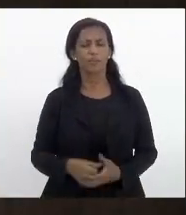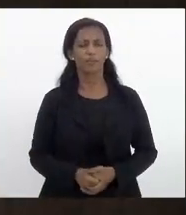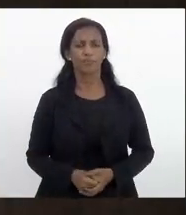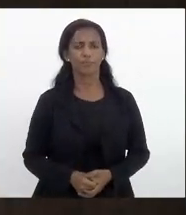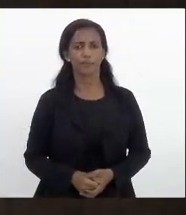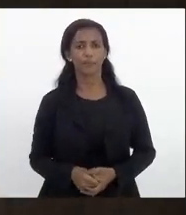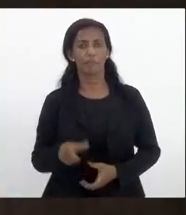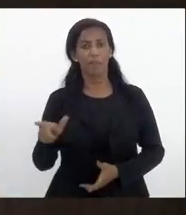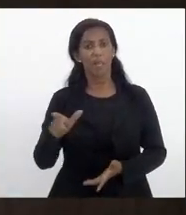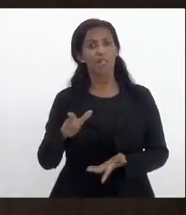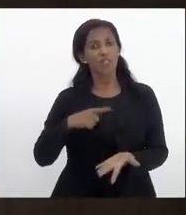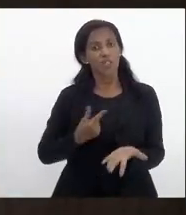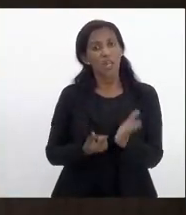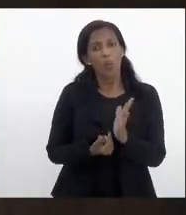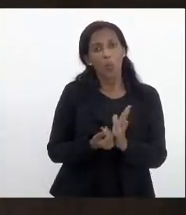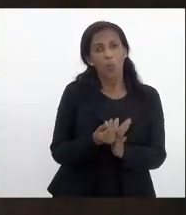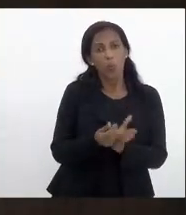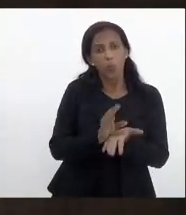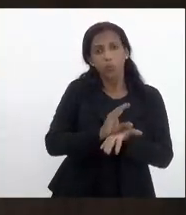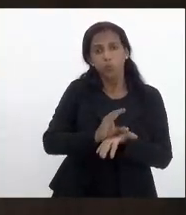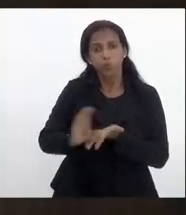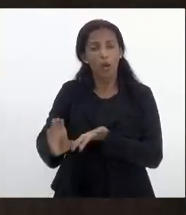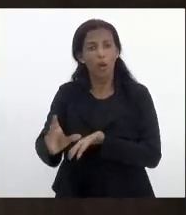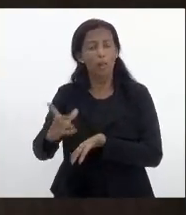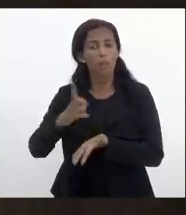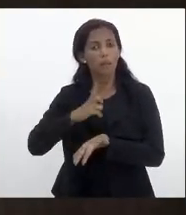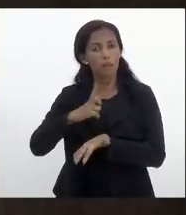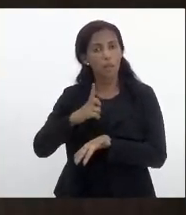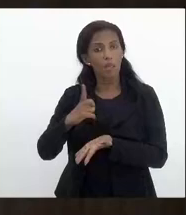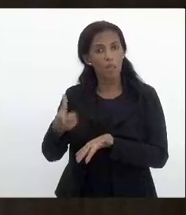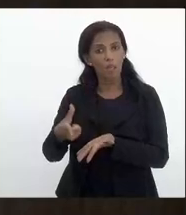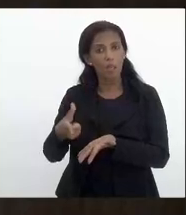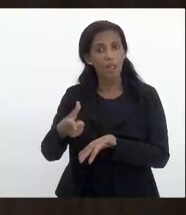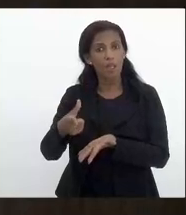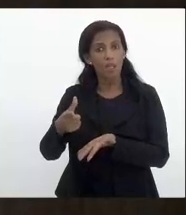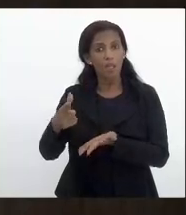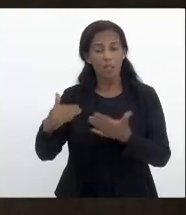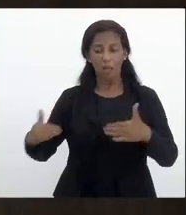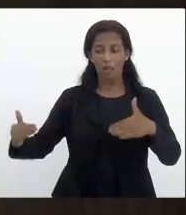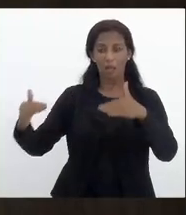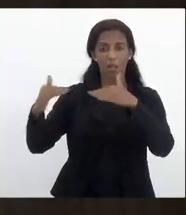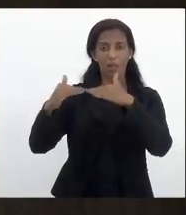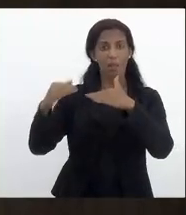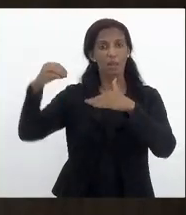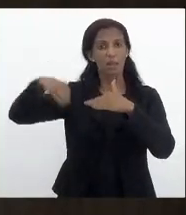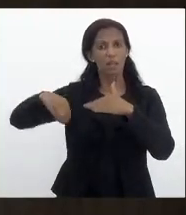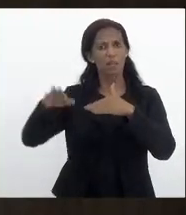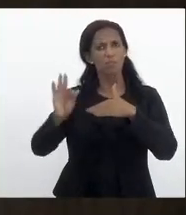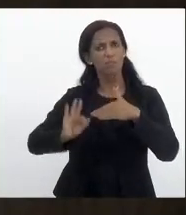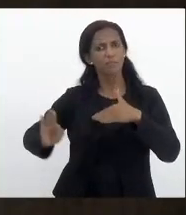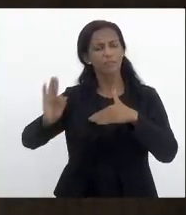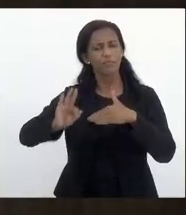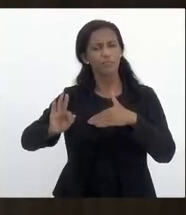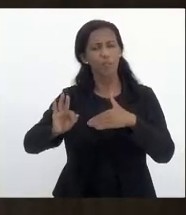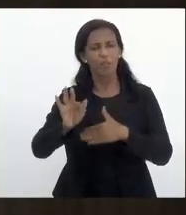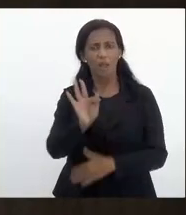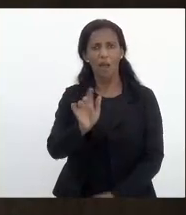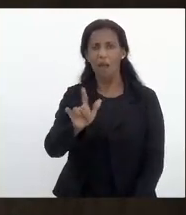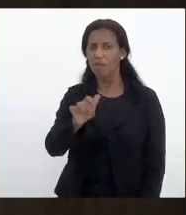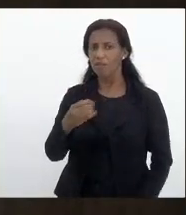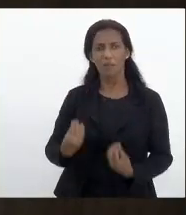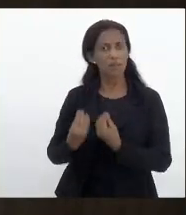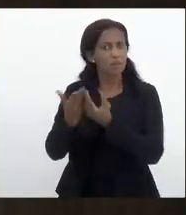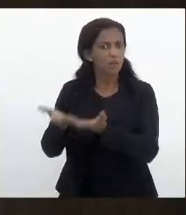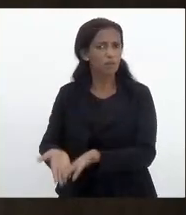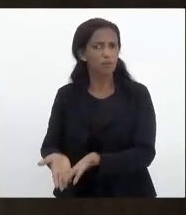eles têm orçamento e têm financeiro está no âmbito da autonomia universitária mas a fazenda não está liberando